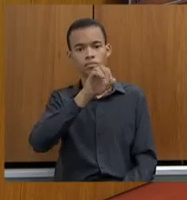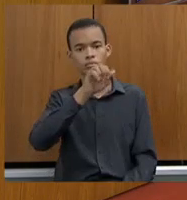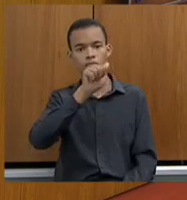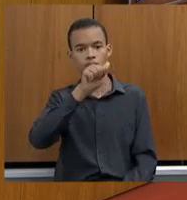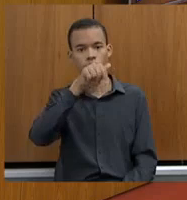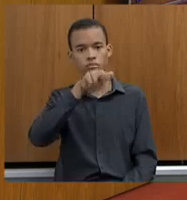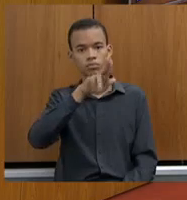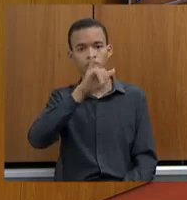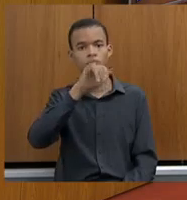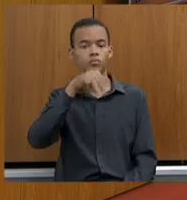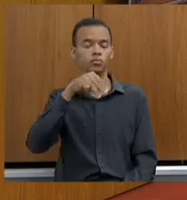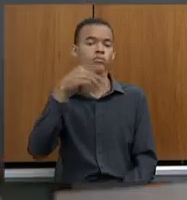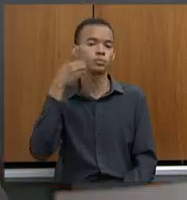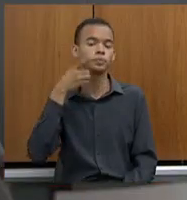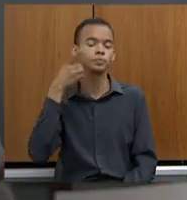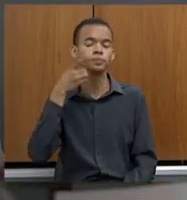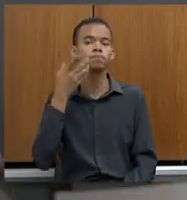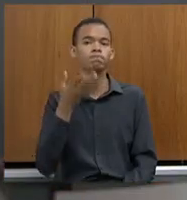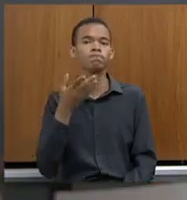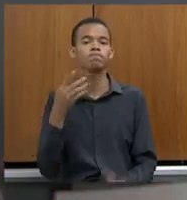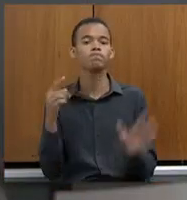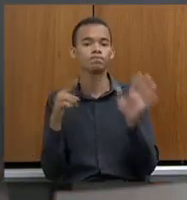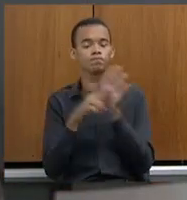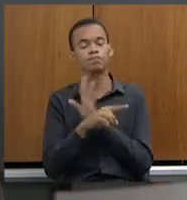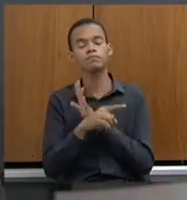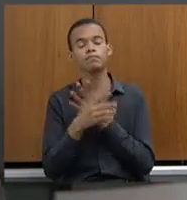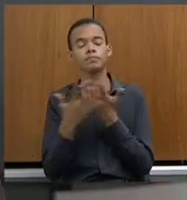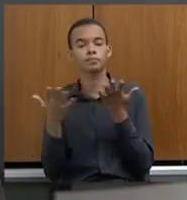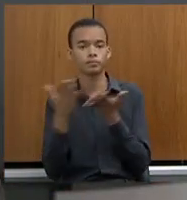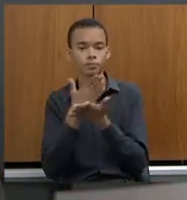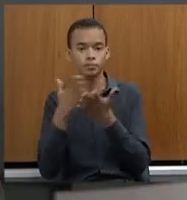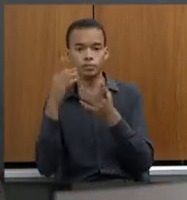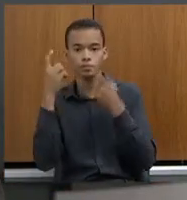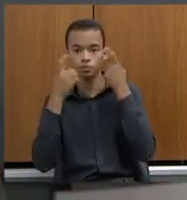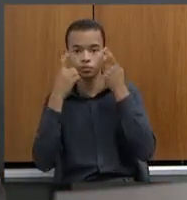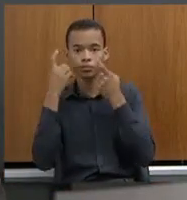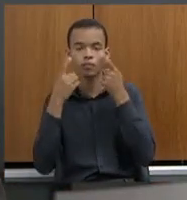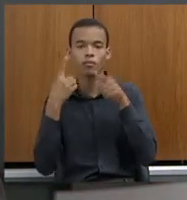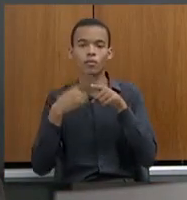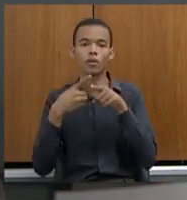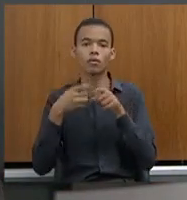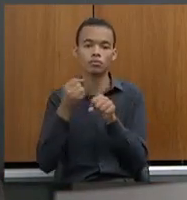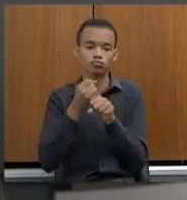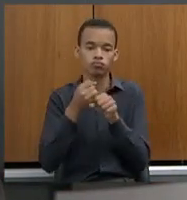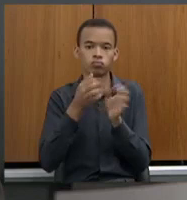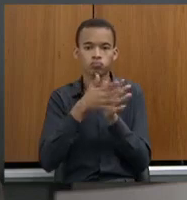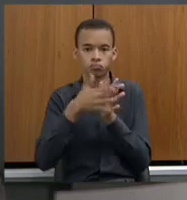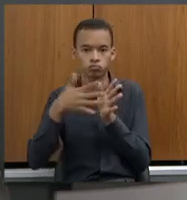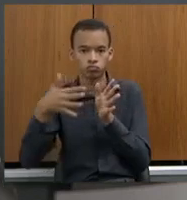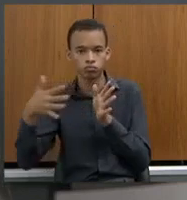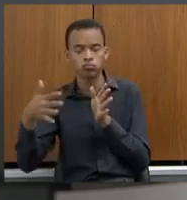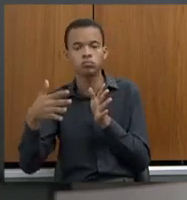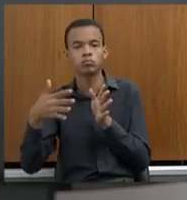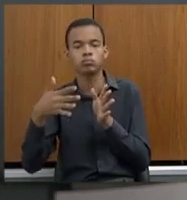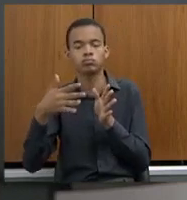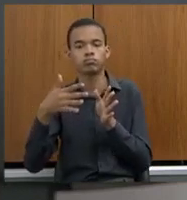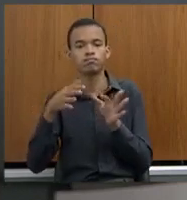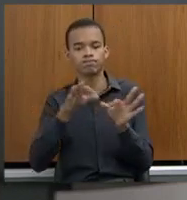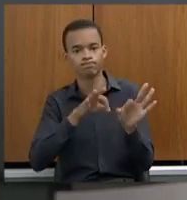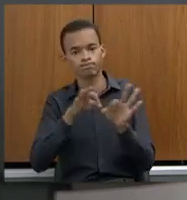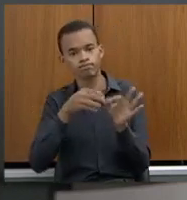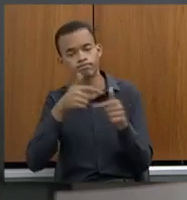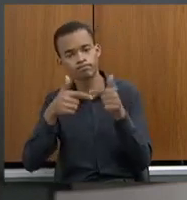algumas questões que a gente ao longo do tempo, ao longo do trabalho da comissão, gente vem